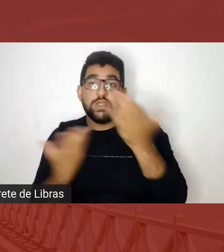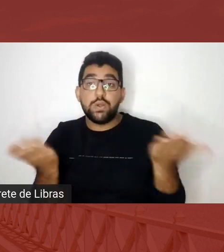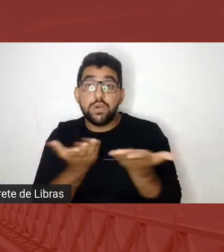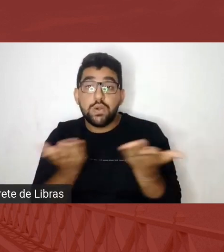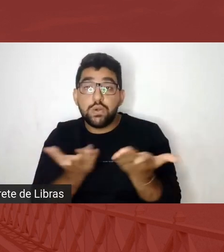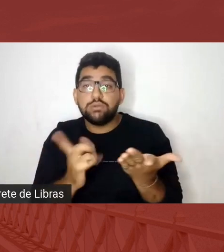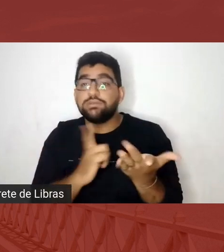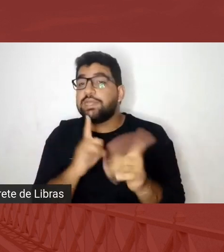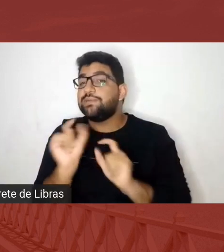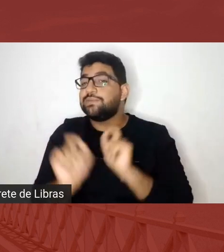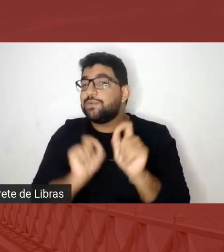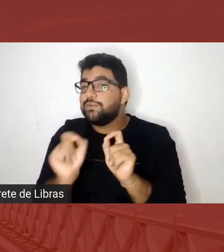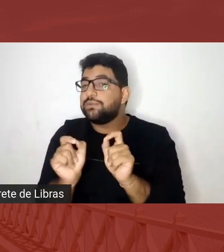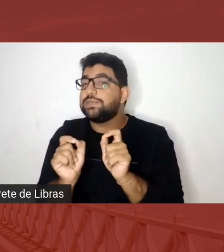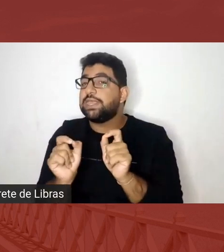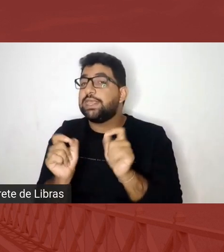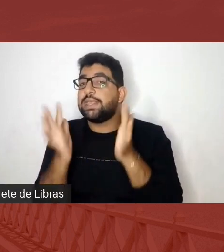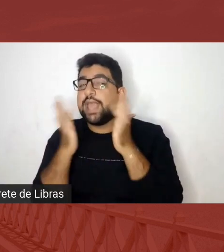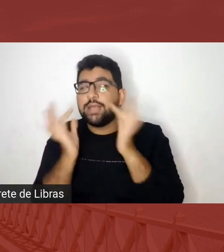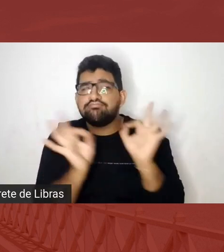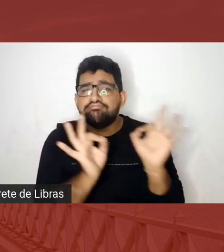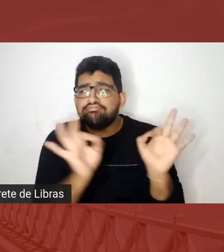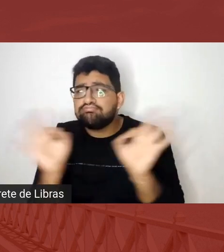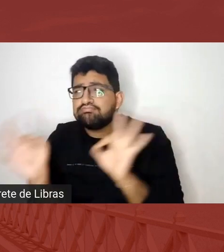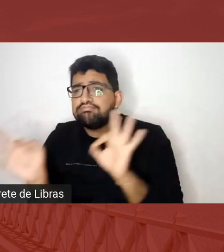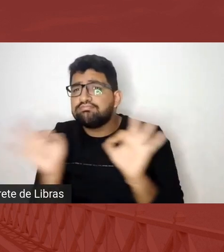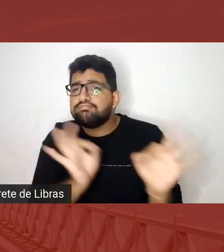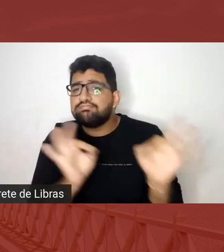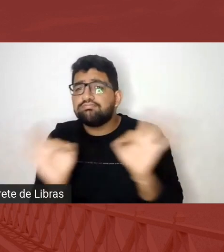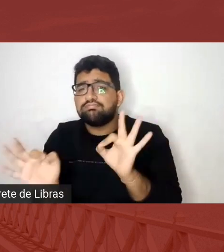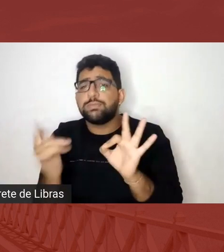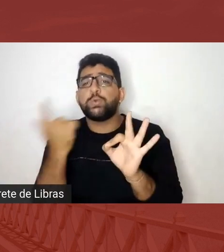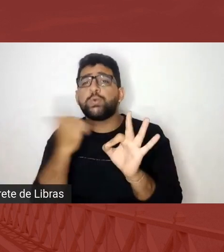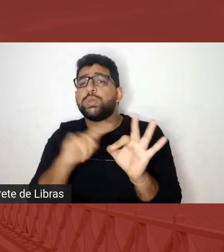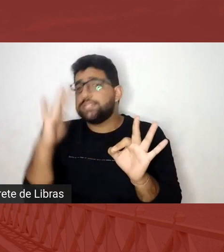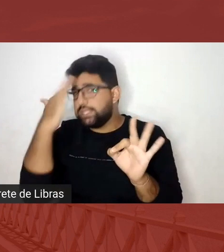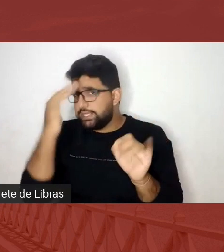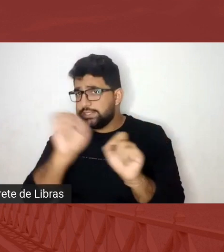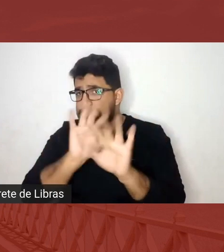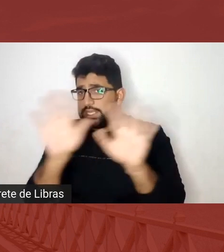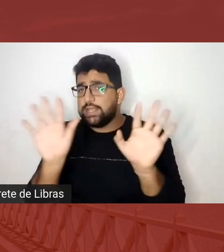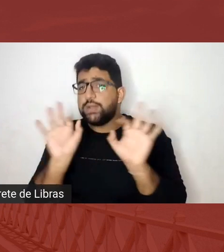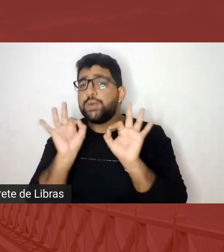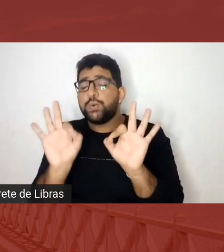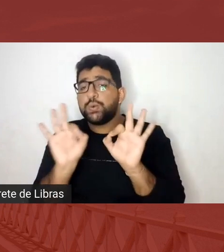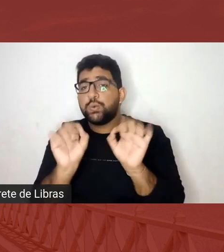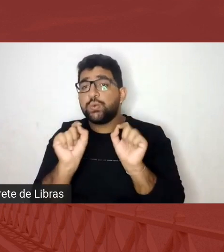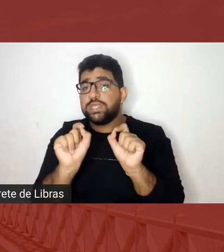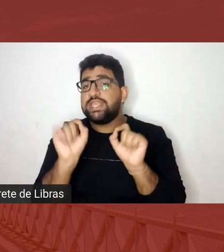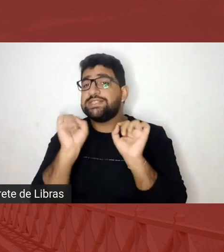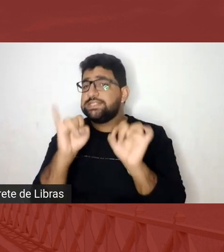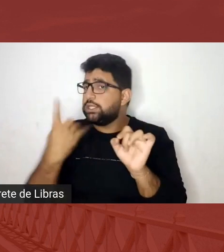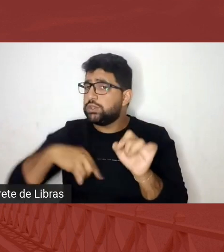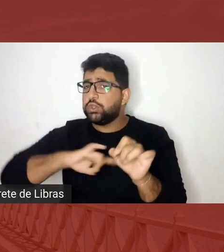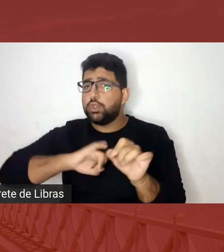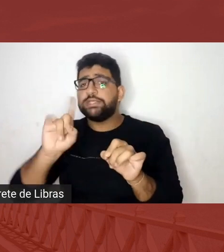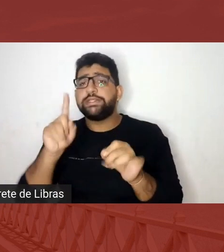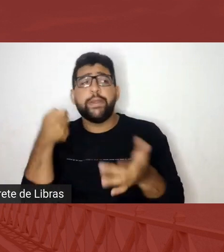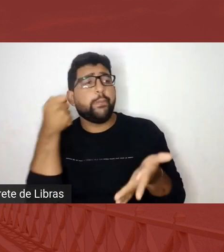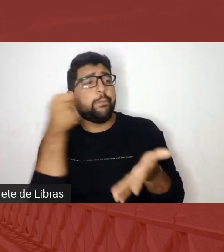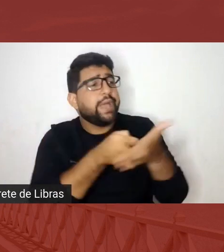atentas e fortes, atentas para entendermos que se nós não formos atrás de lutarmos